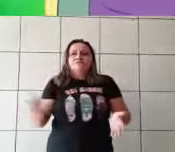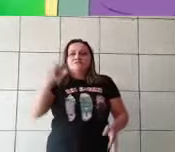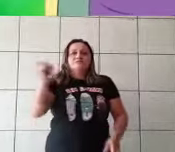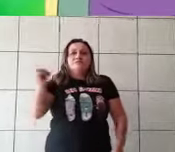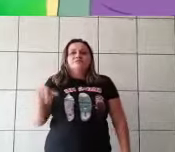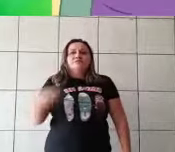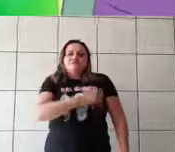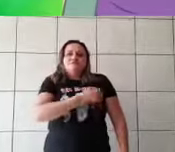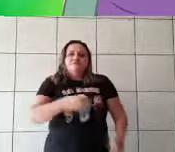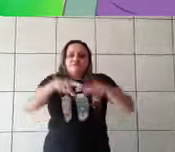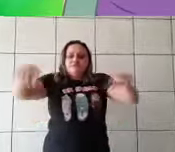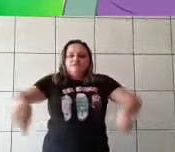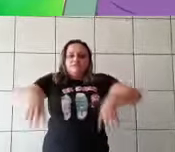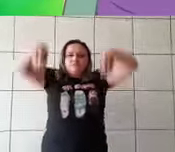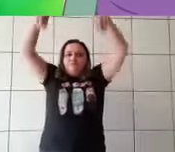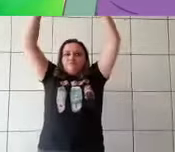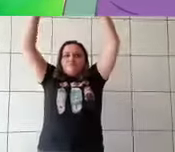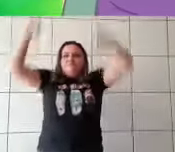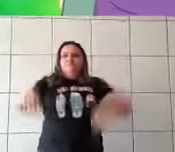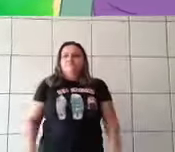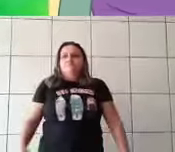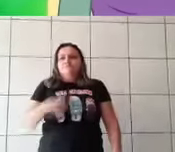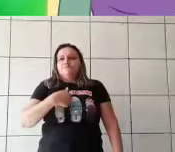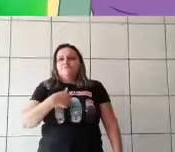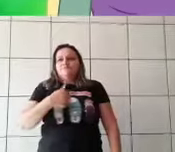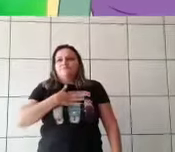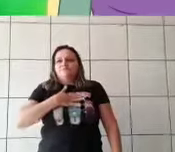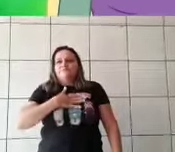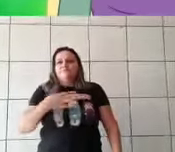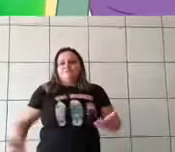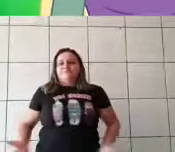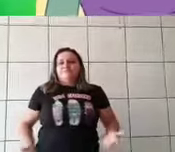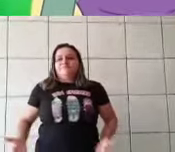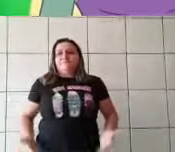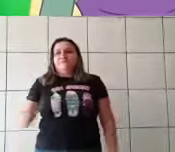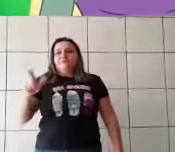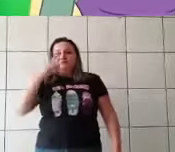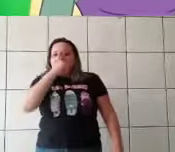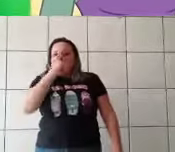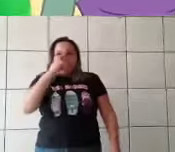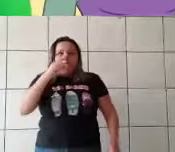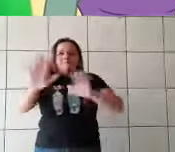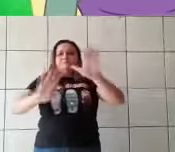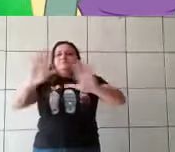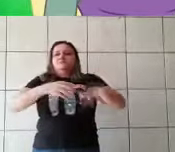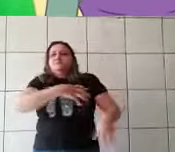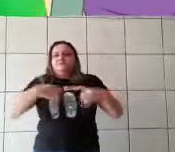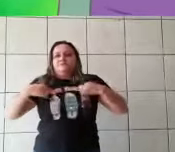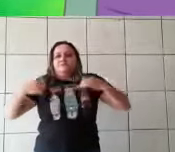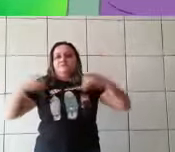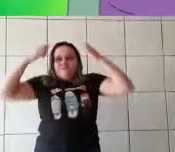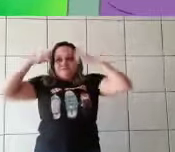A partir de hoje você vai viver no sótão. Será nossa empregada. Além disso, você está